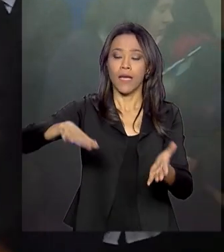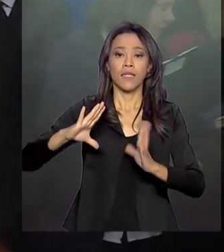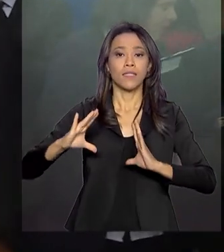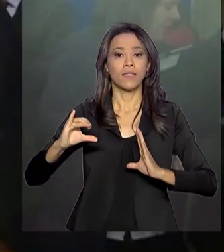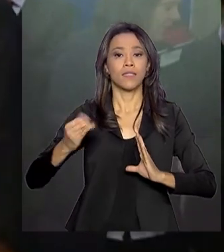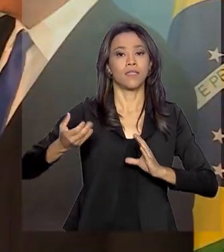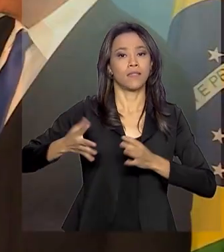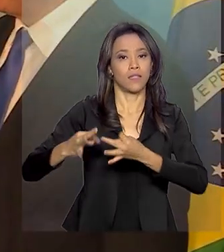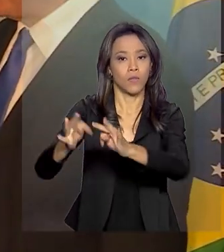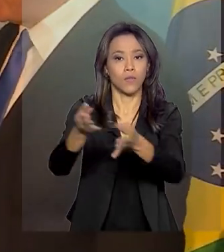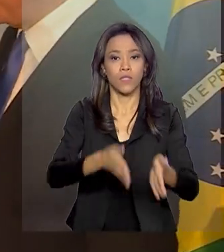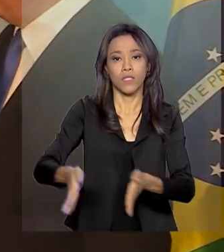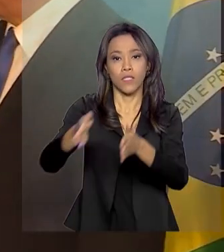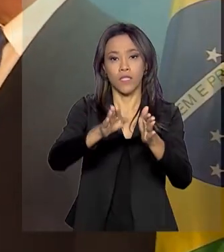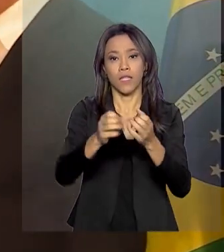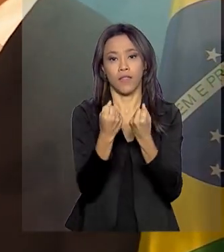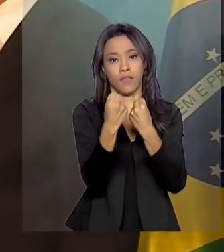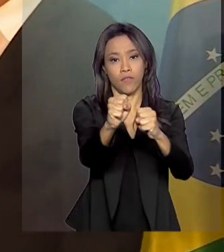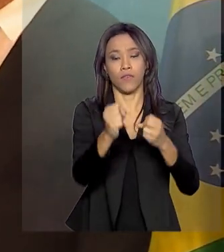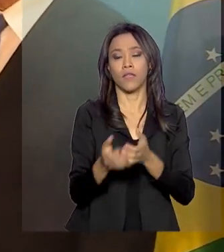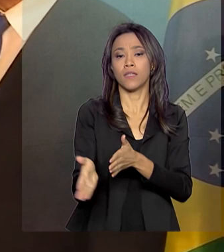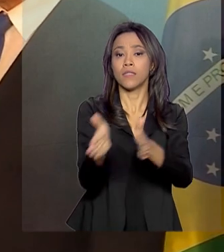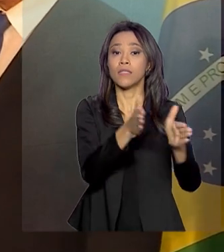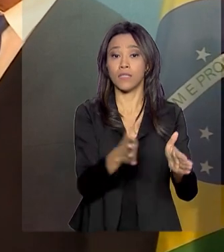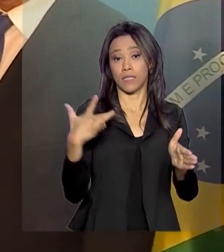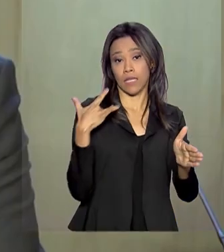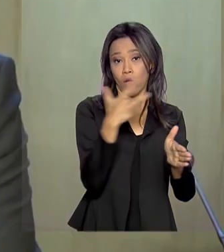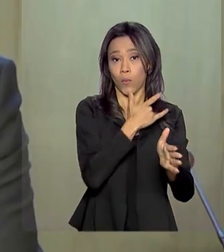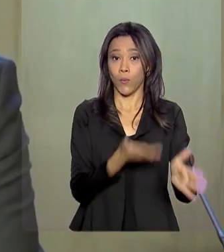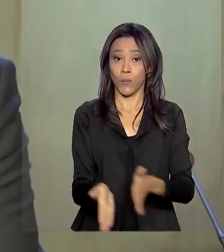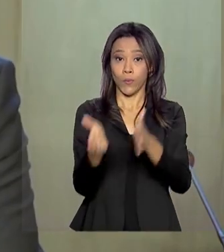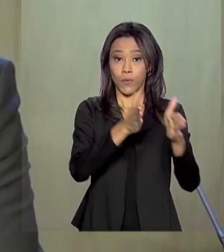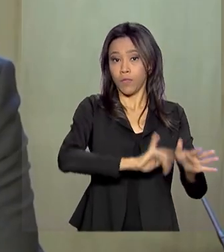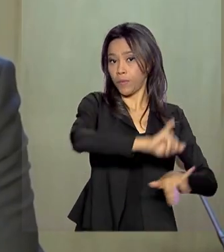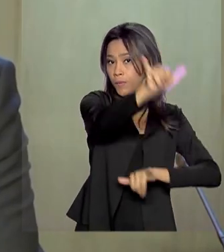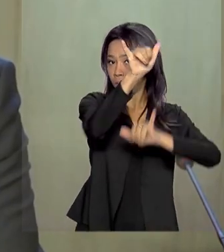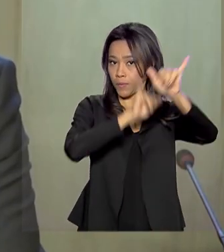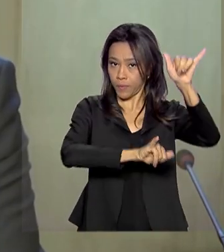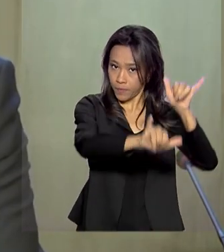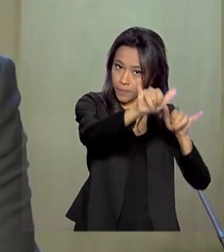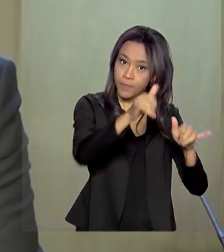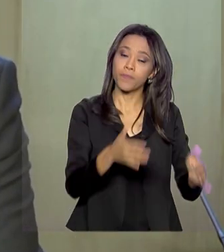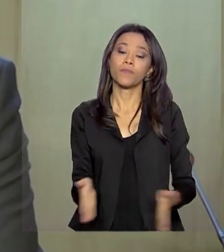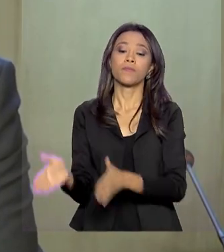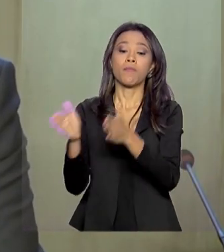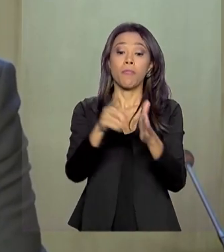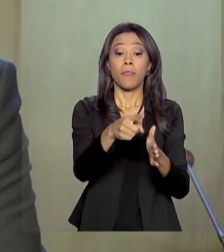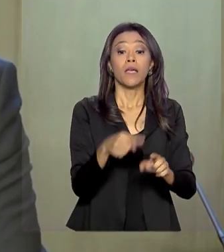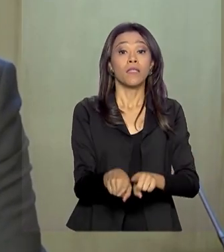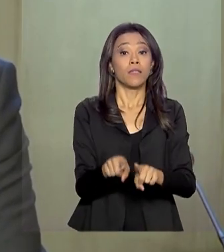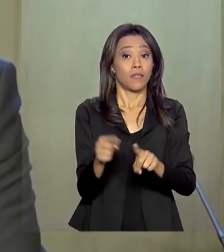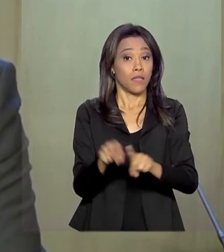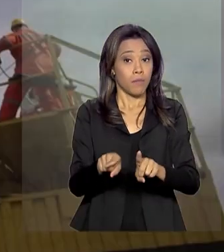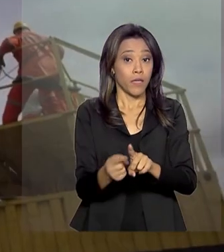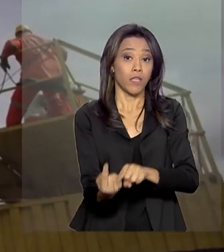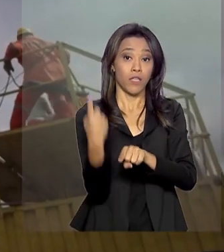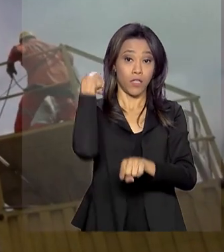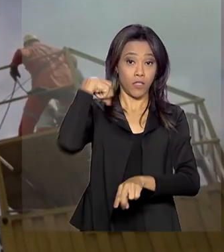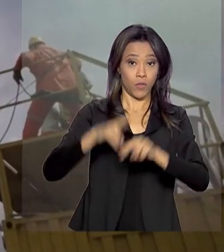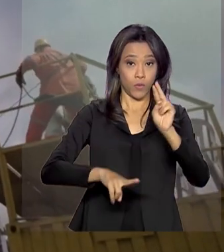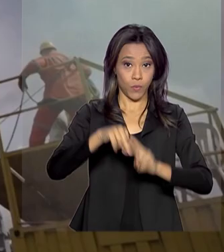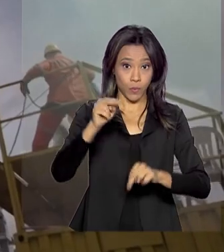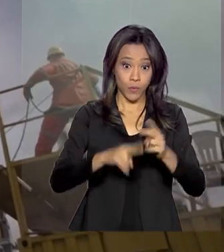tecnologia, defesa, saúde e serviços aéreos. Em junho, foi anunciado o maior acordo de livre comércio